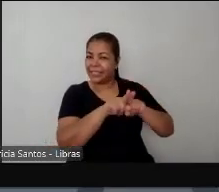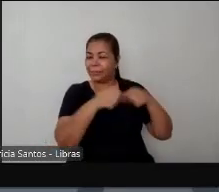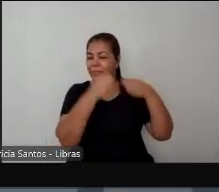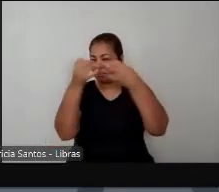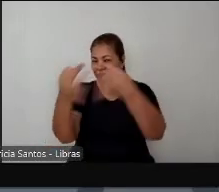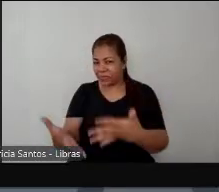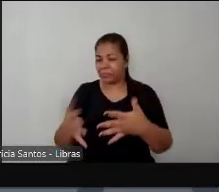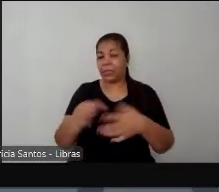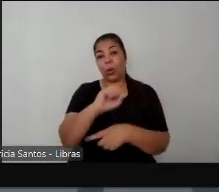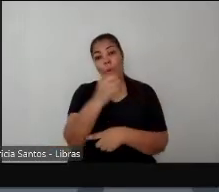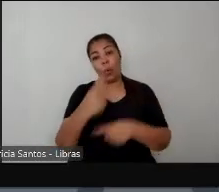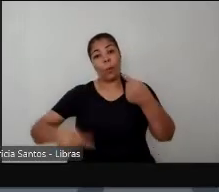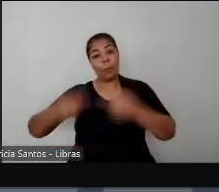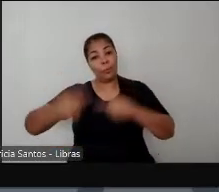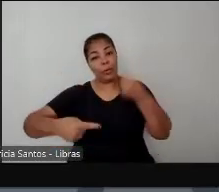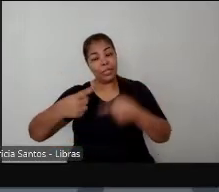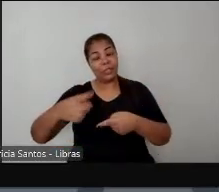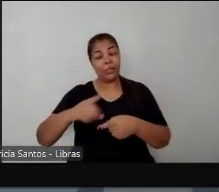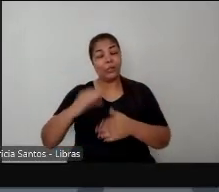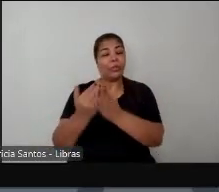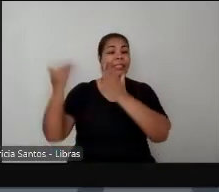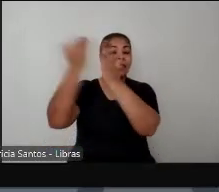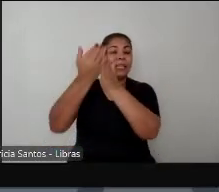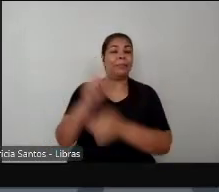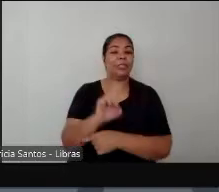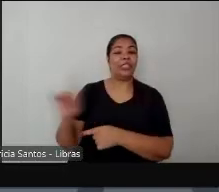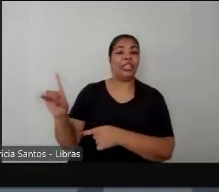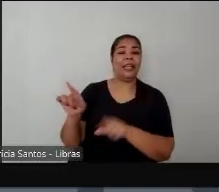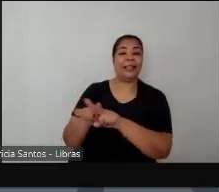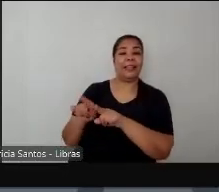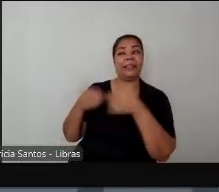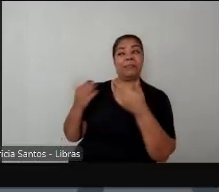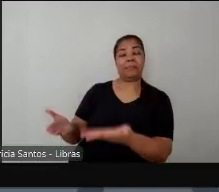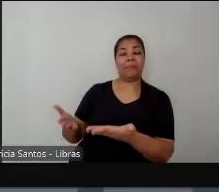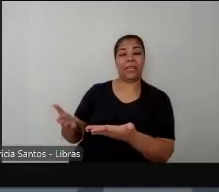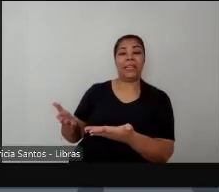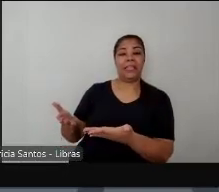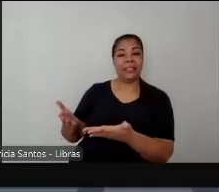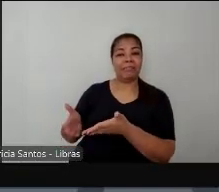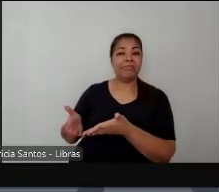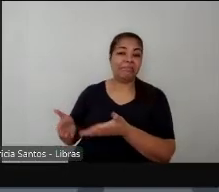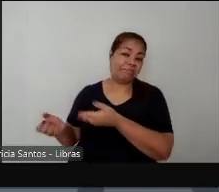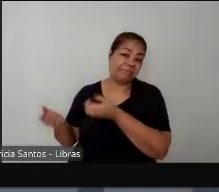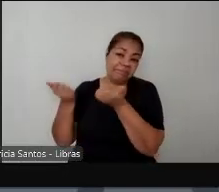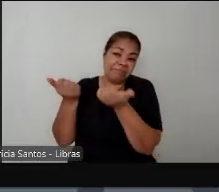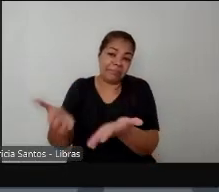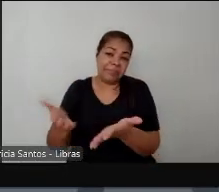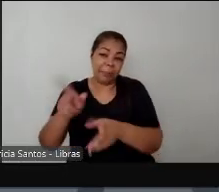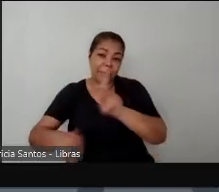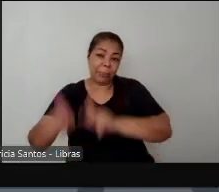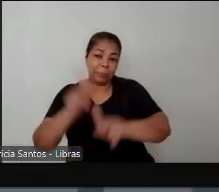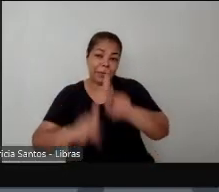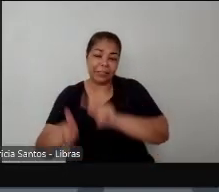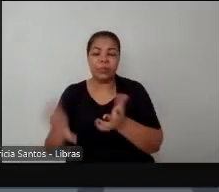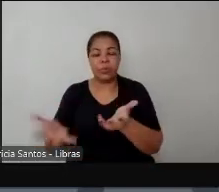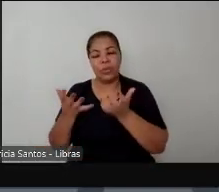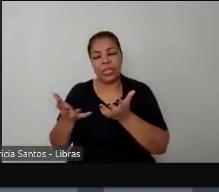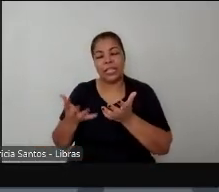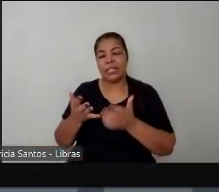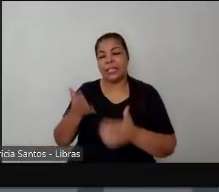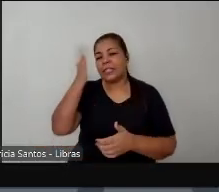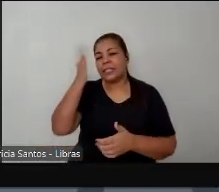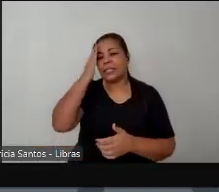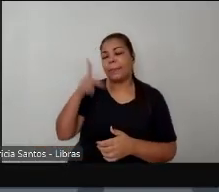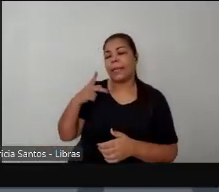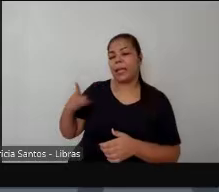extrema direita vai lá e faz uma pergunta que dialoga com isso então é um pouco essa dimensão que eu queria ouvir um pouco mais das suas